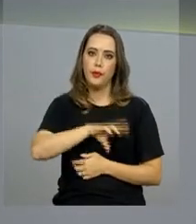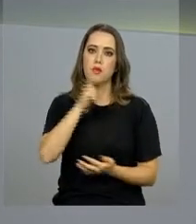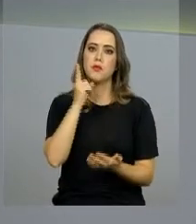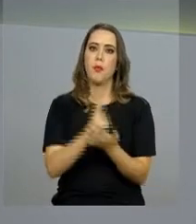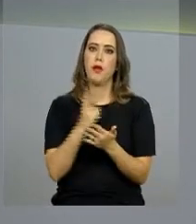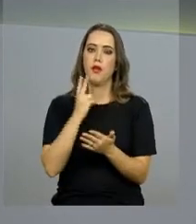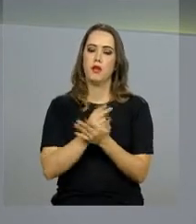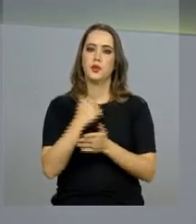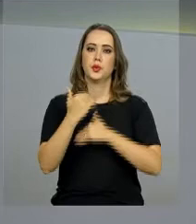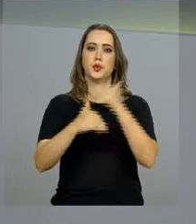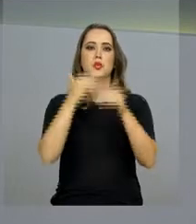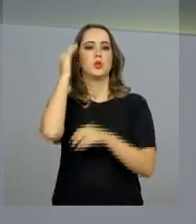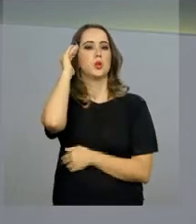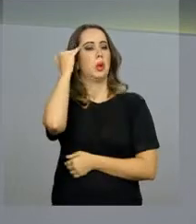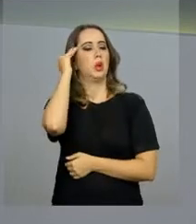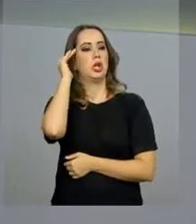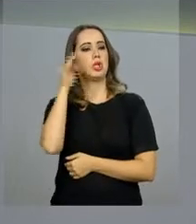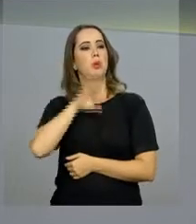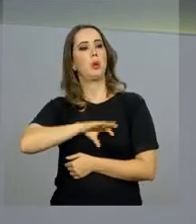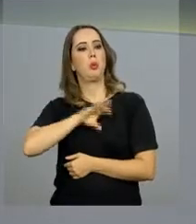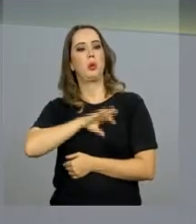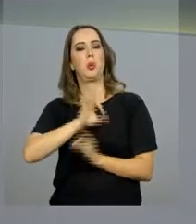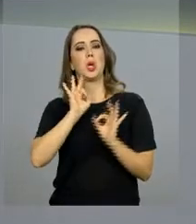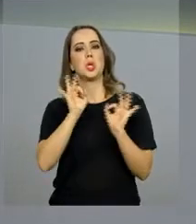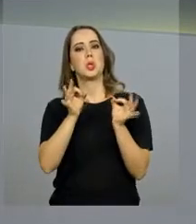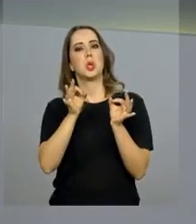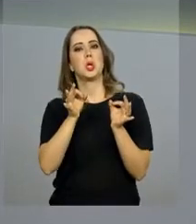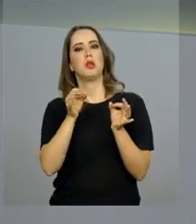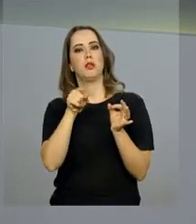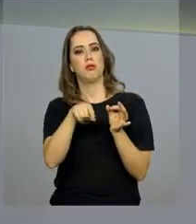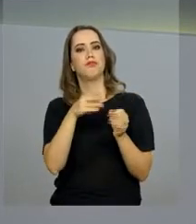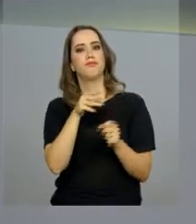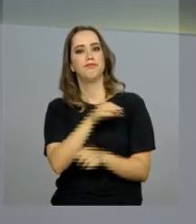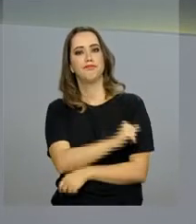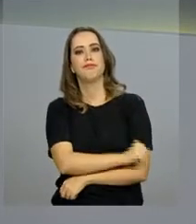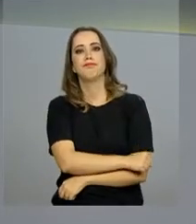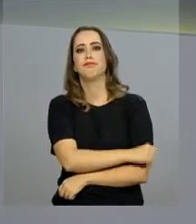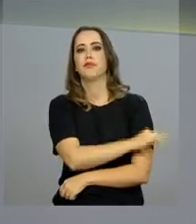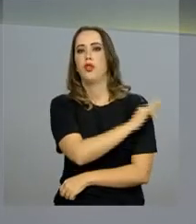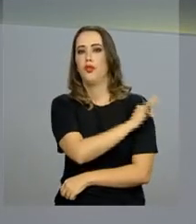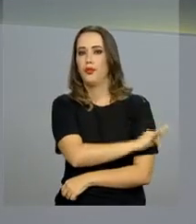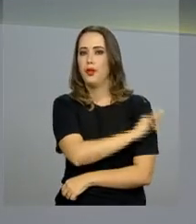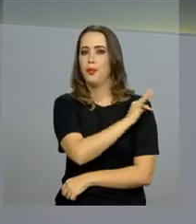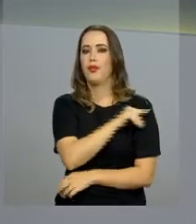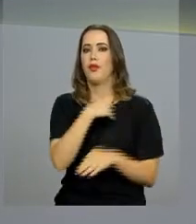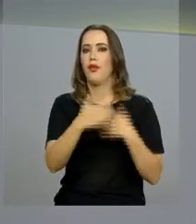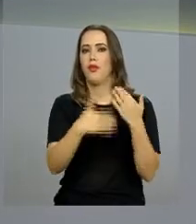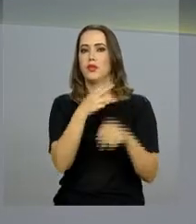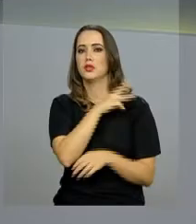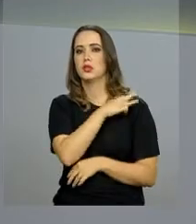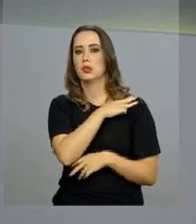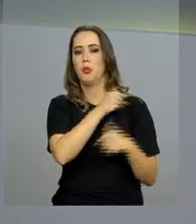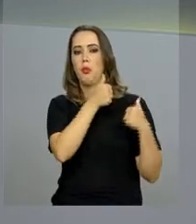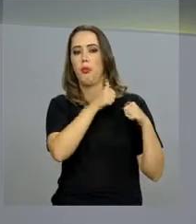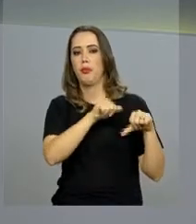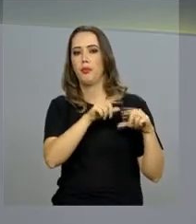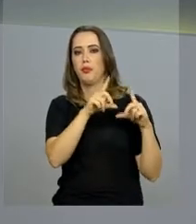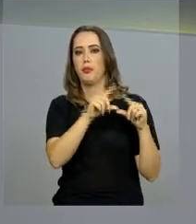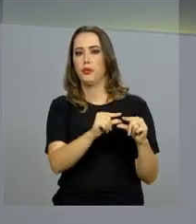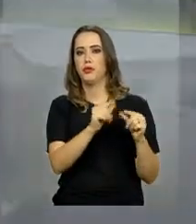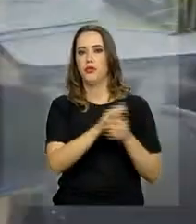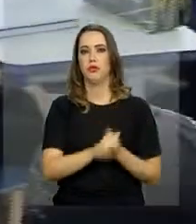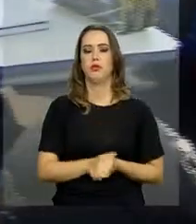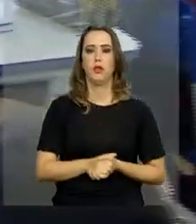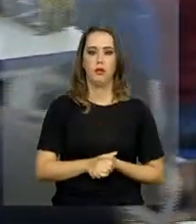crescimento no entendimento da matéria por parte dos alunos no ensino fundamental, a evolução no ensino médio foi pequena.